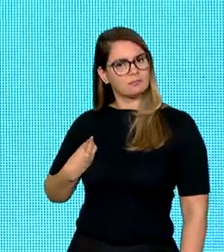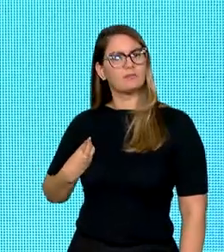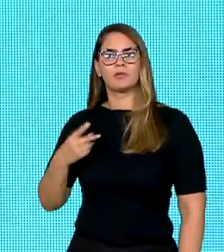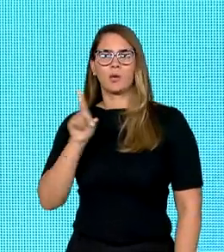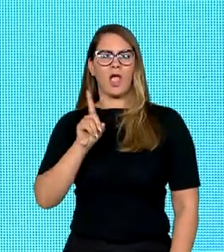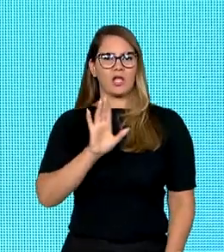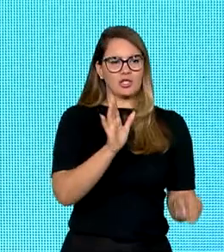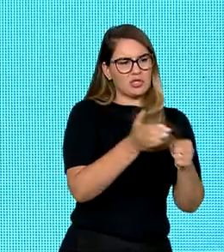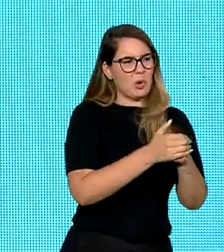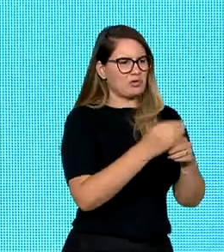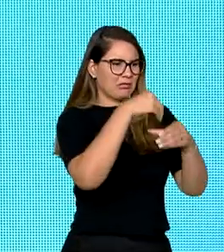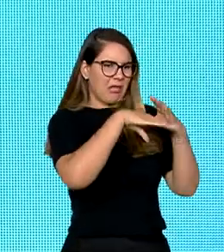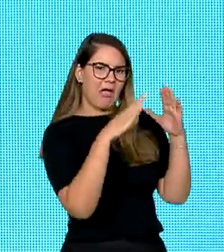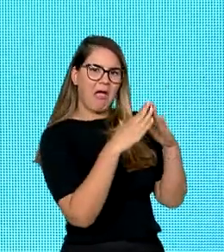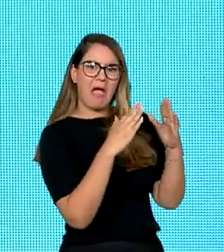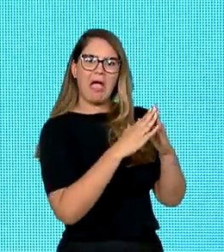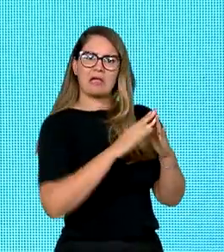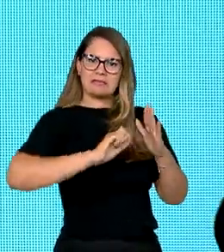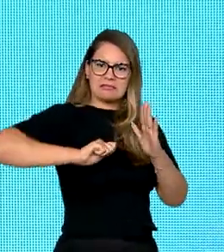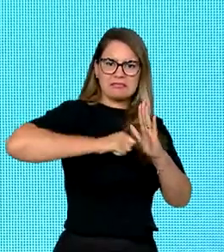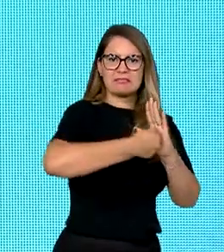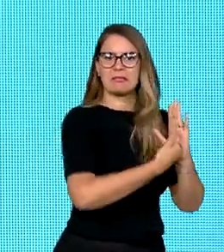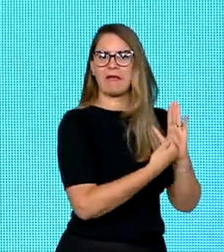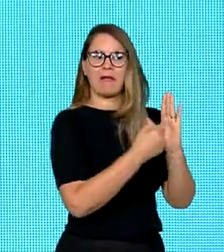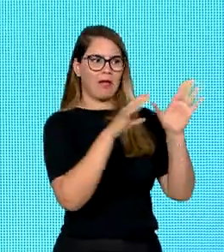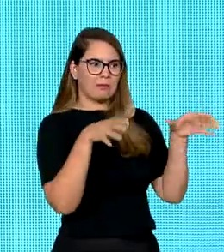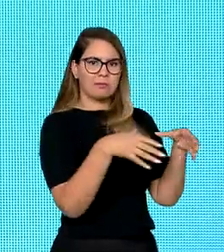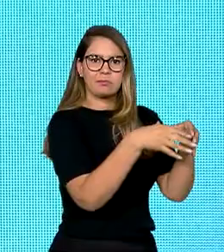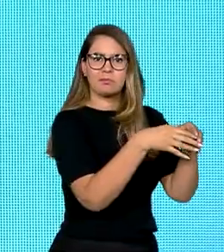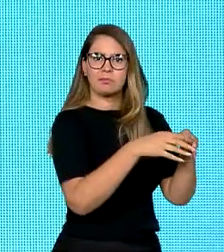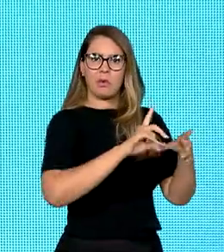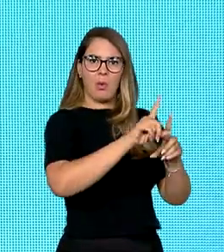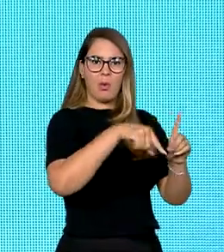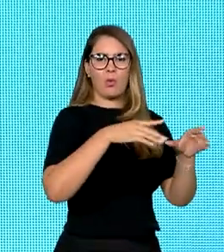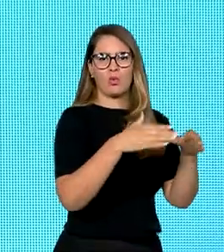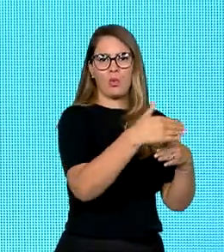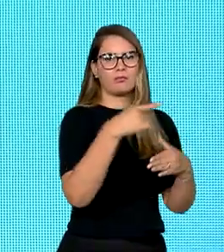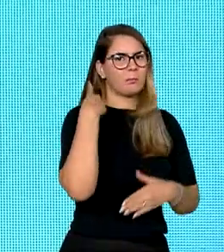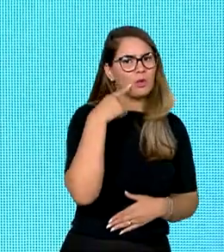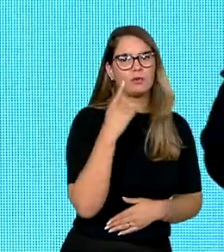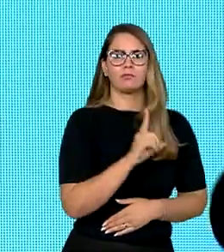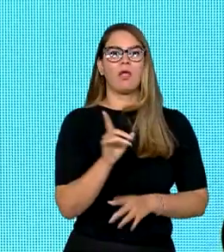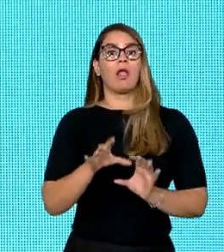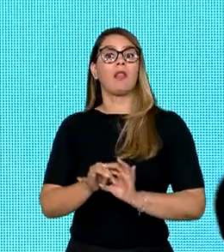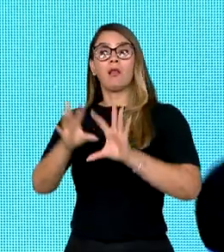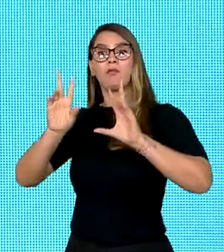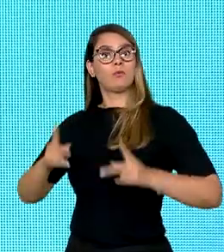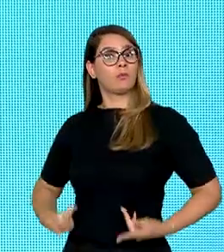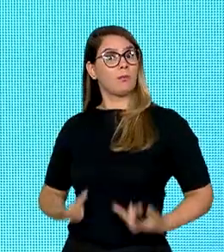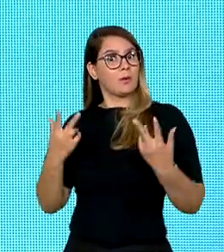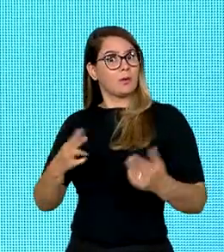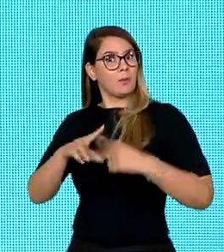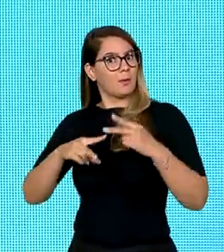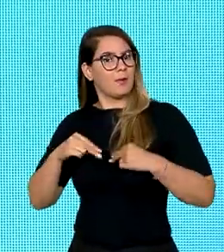escondidos dentro de suas casas, trafiados em colônias e humanicômios. Mais livres, como todo ser humano merece ser livre.